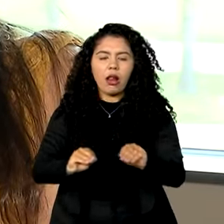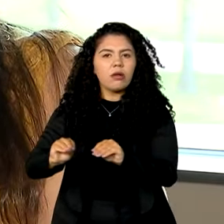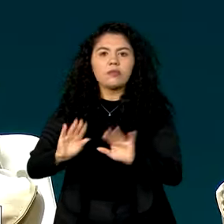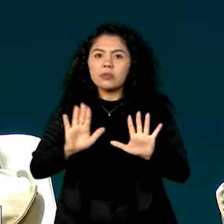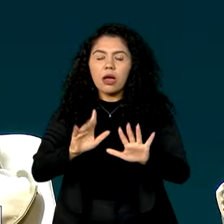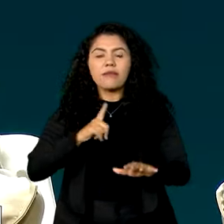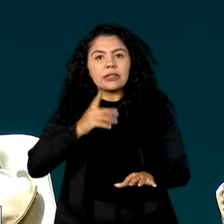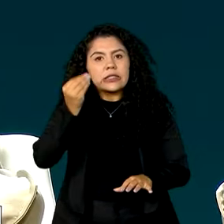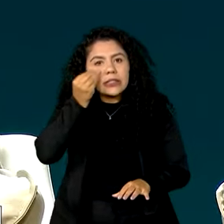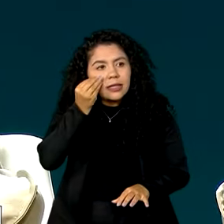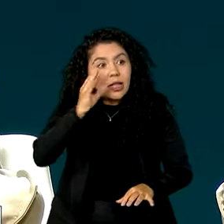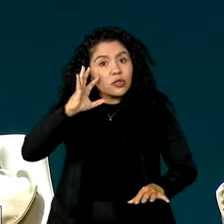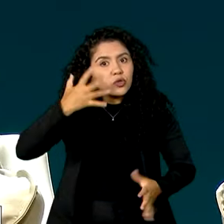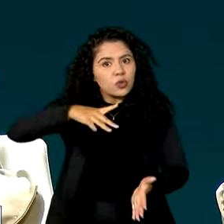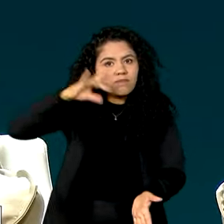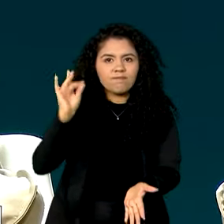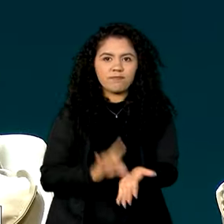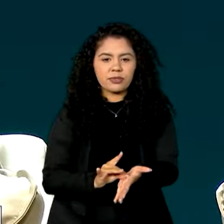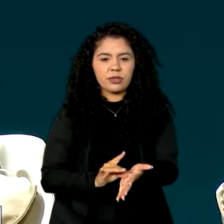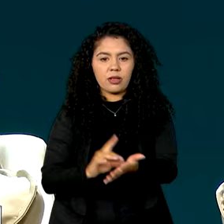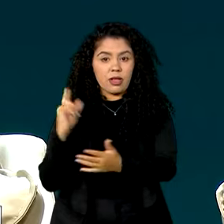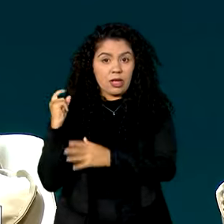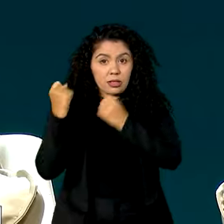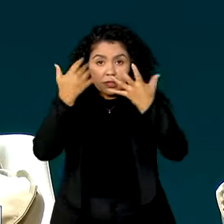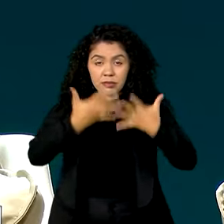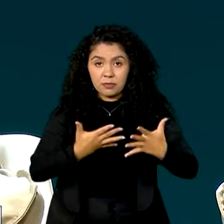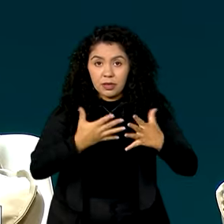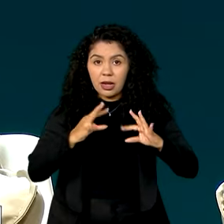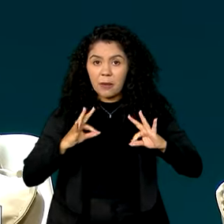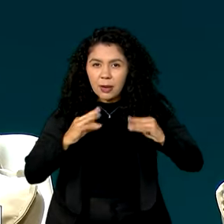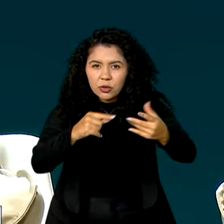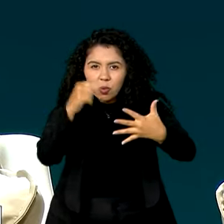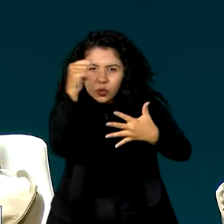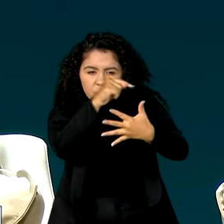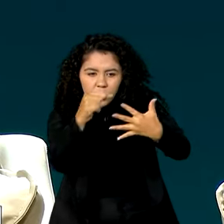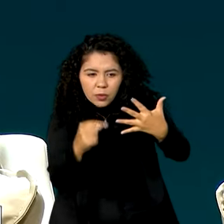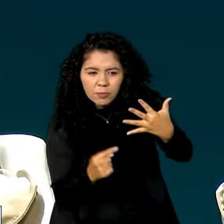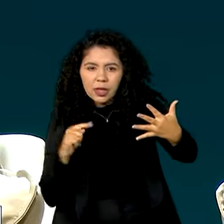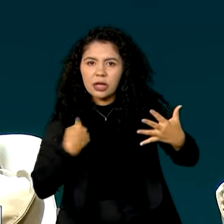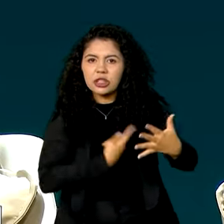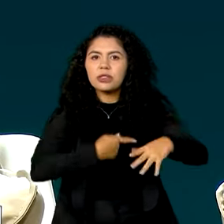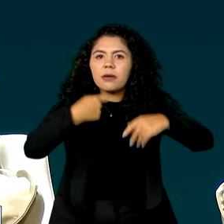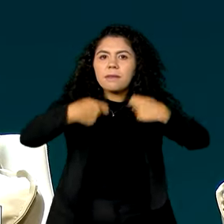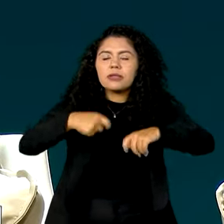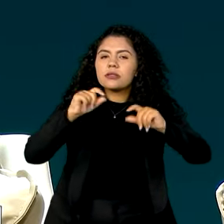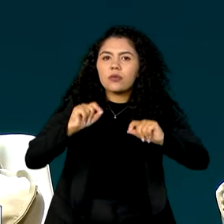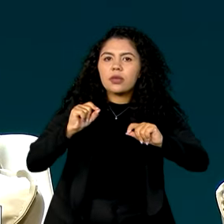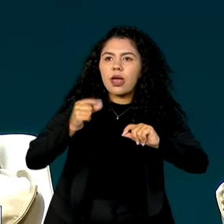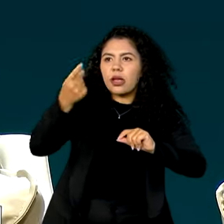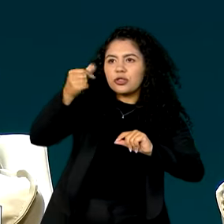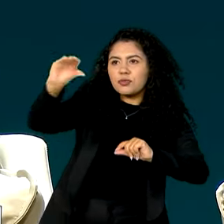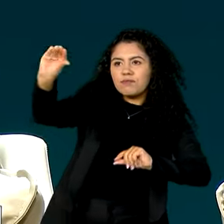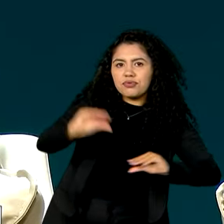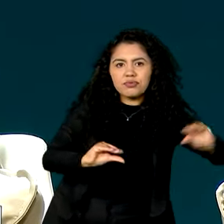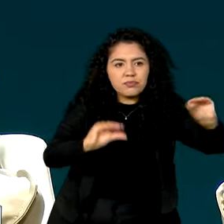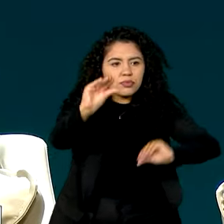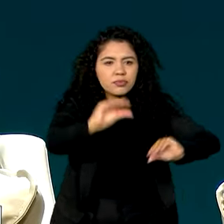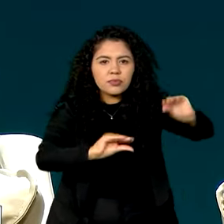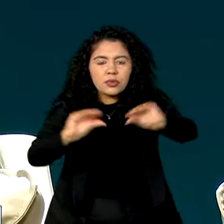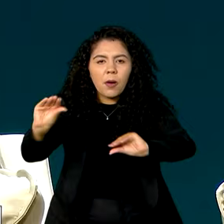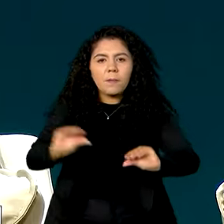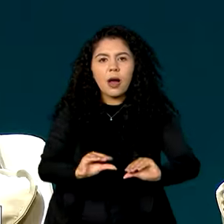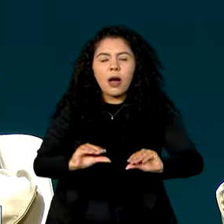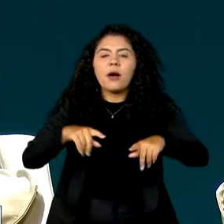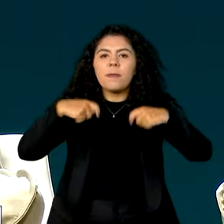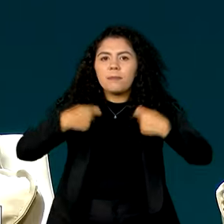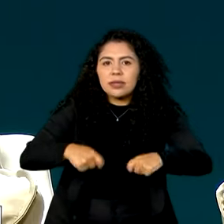a solução. Para tudo isso, nós precisamos de investidores, precisamos de funding, precisamos